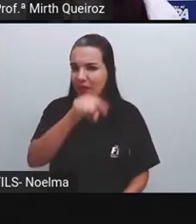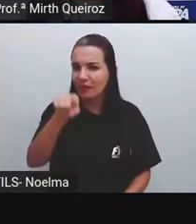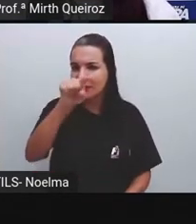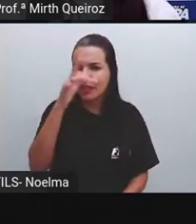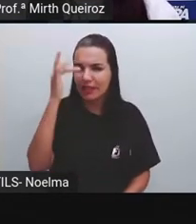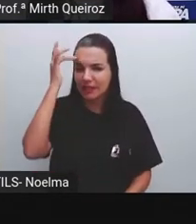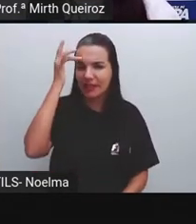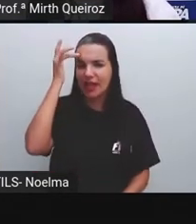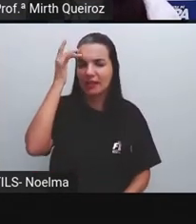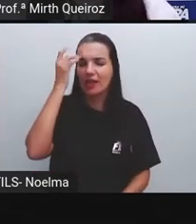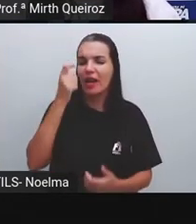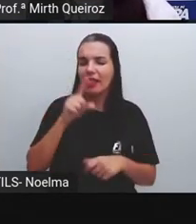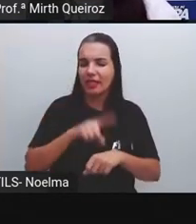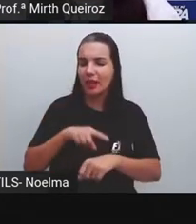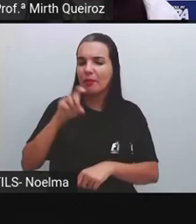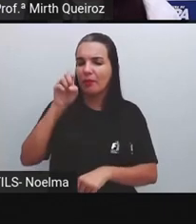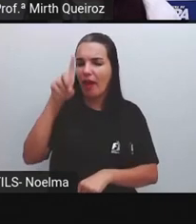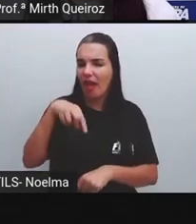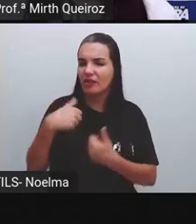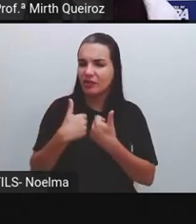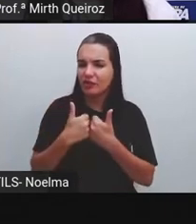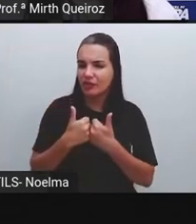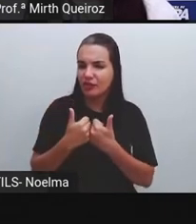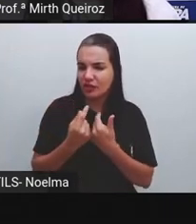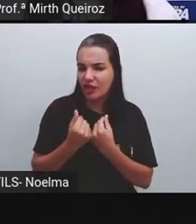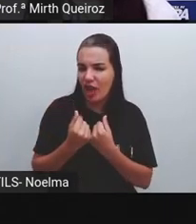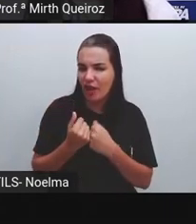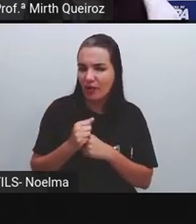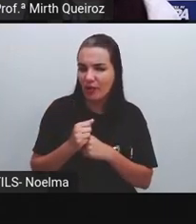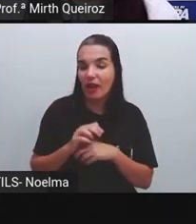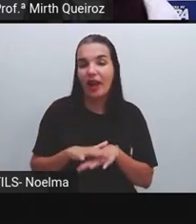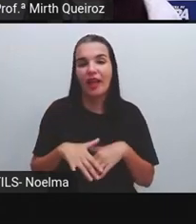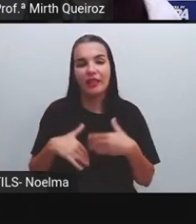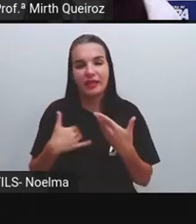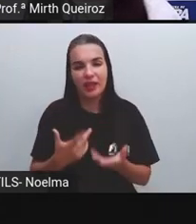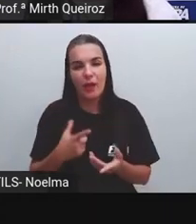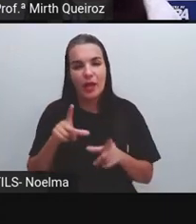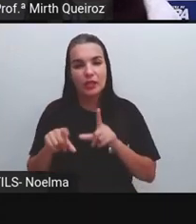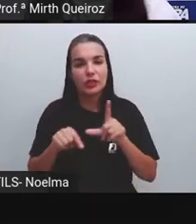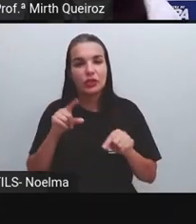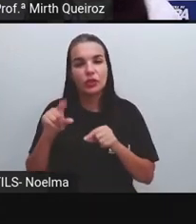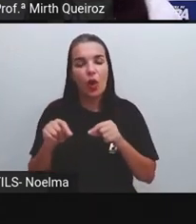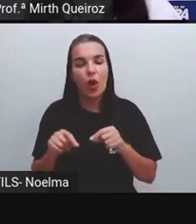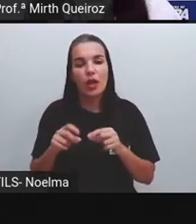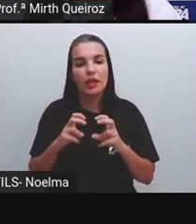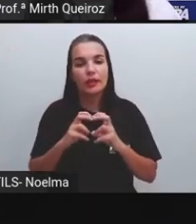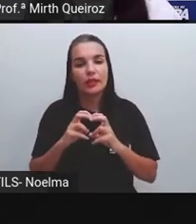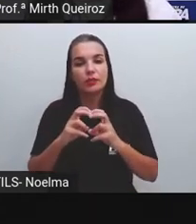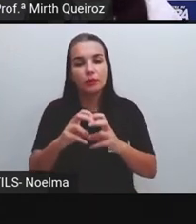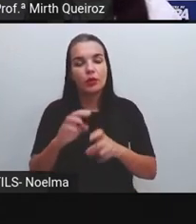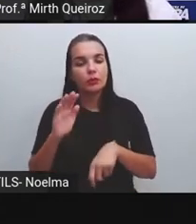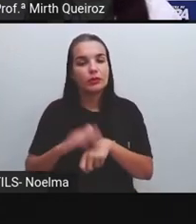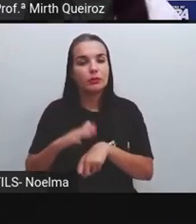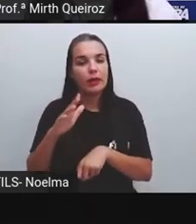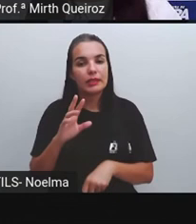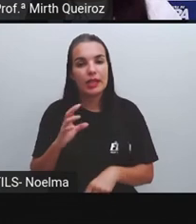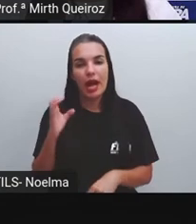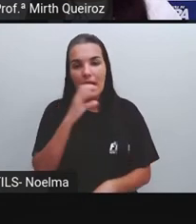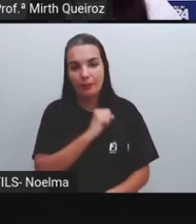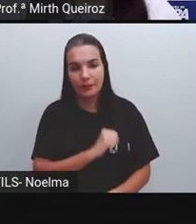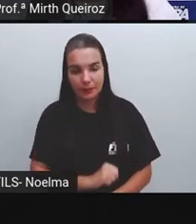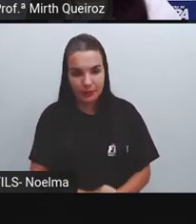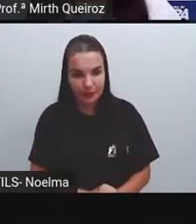As pessoas acreditam que sim, por isso optam por transporte que sejam mais rápidos. aí aqui nós temos o uso